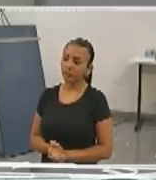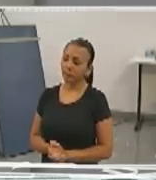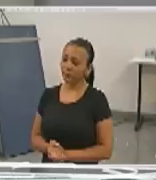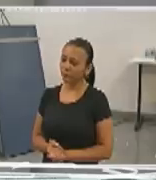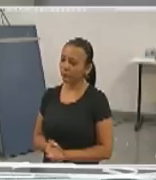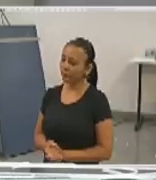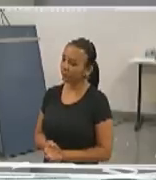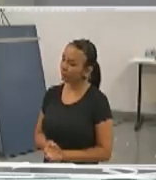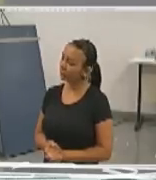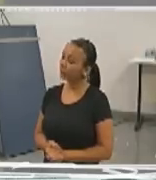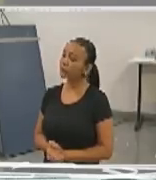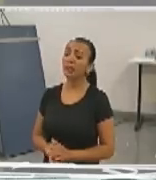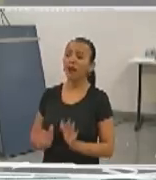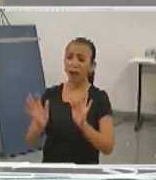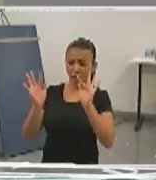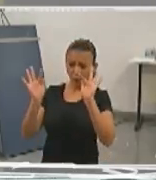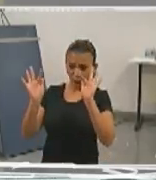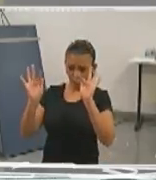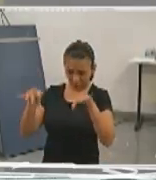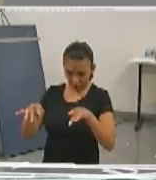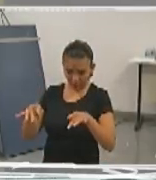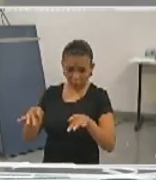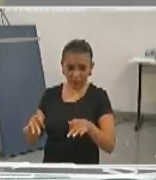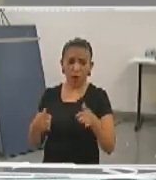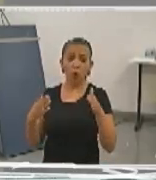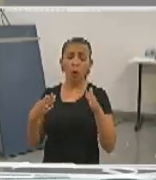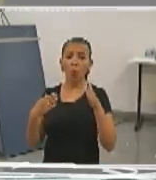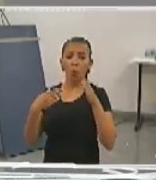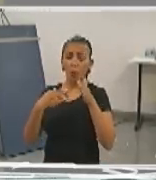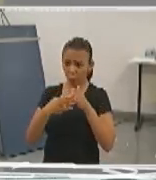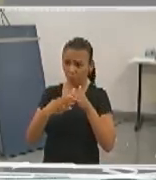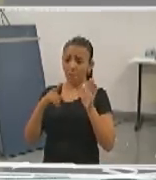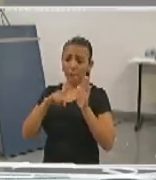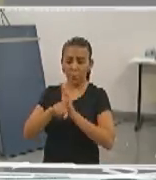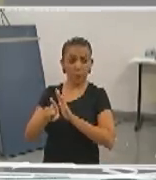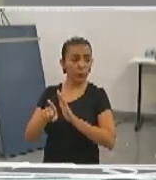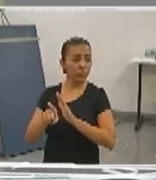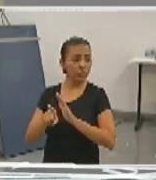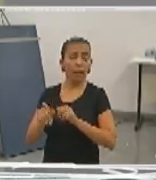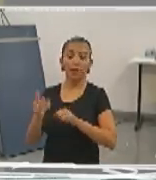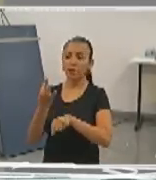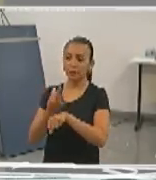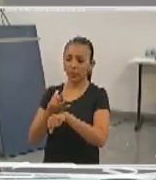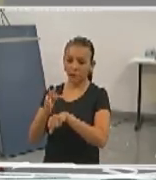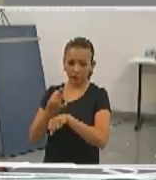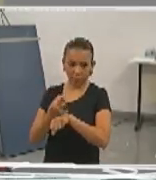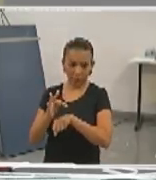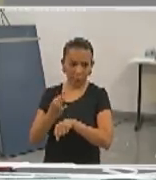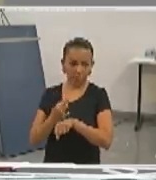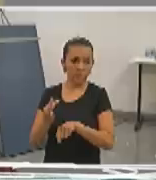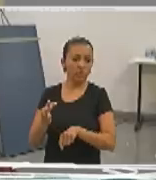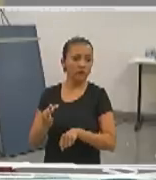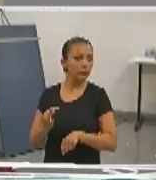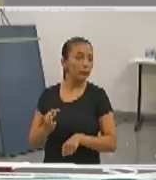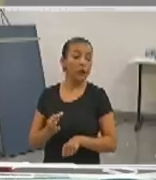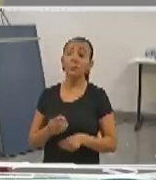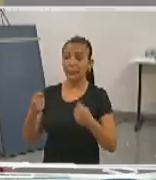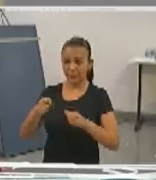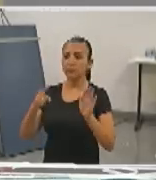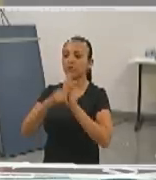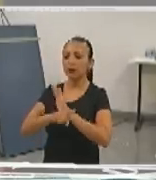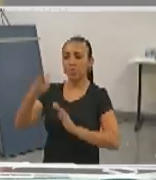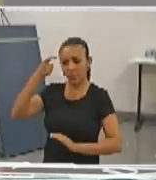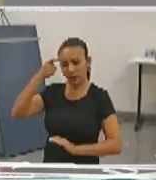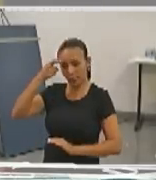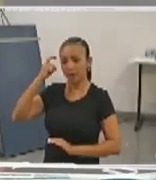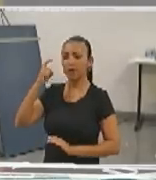Conseguimos concluir esse bloco com uma última questão, será uma técnica, e será necessariamente uma pergunta para a professora Eliane, o